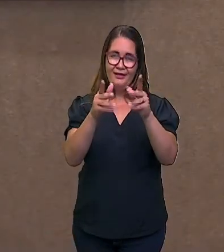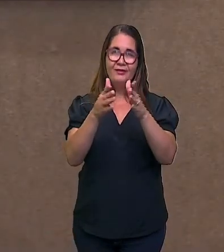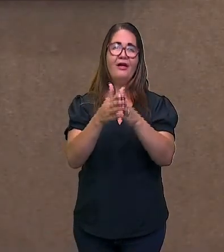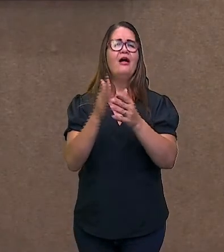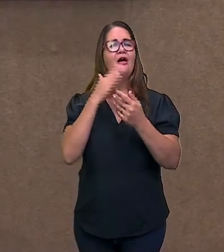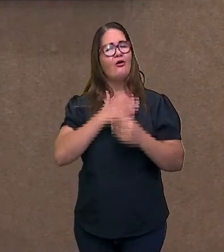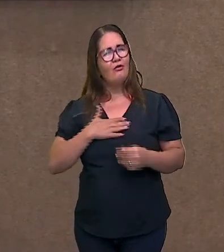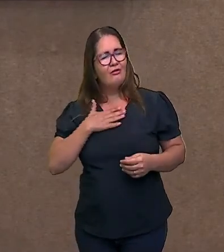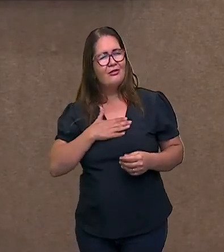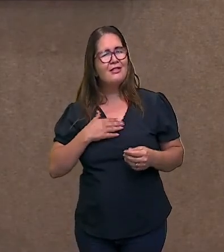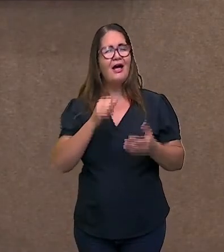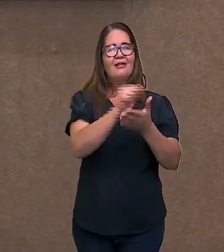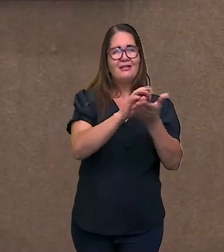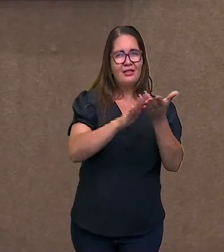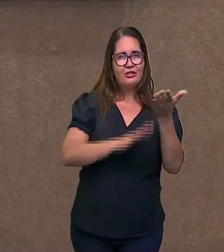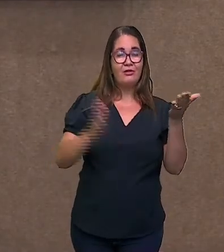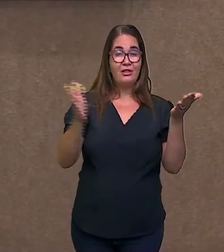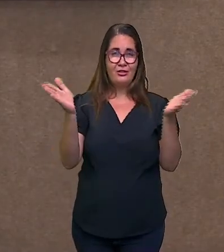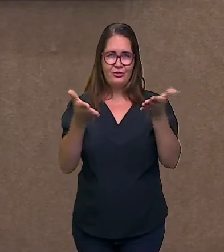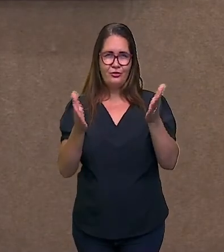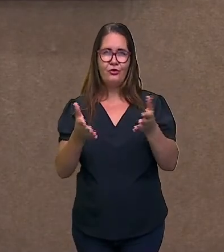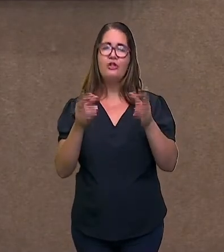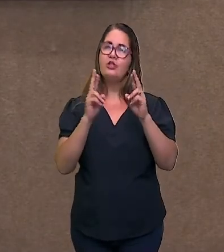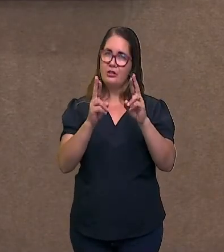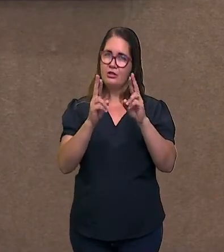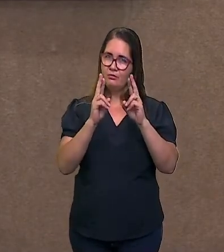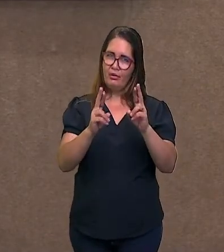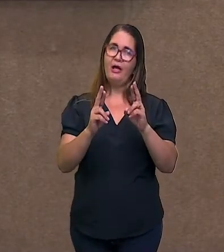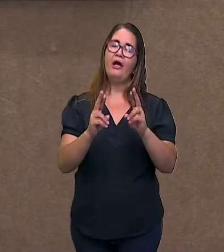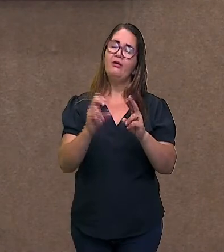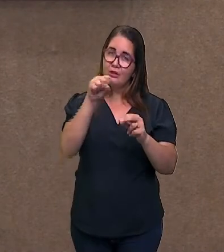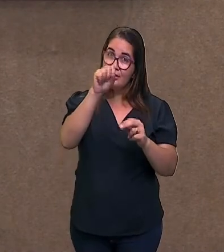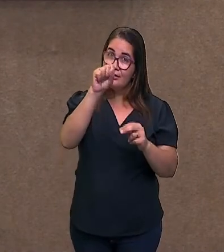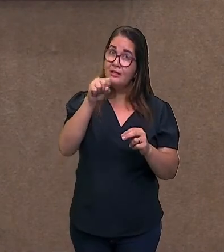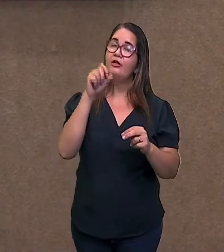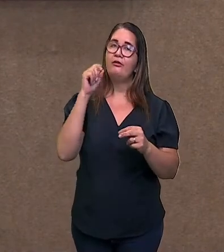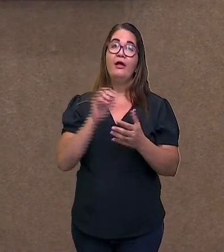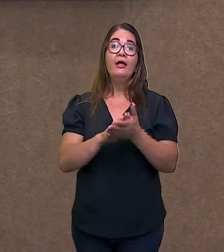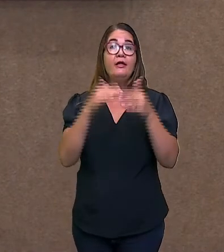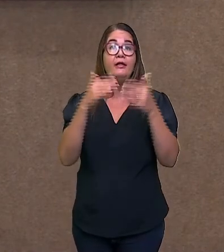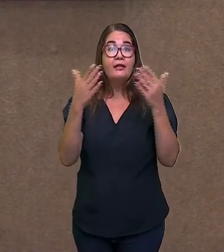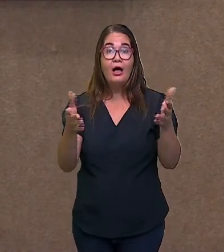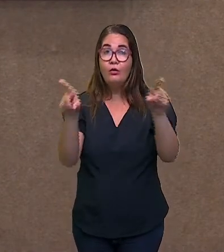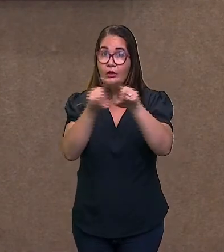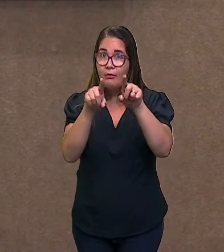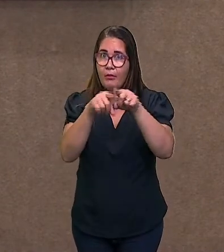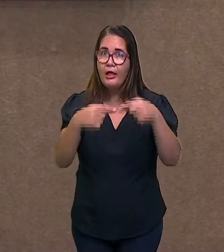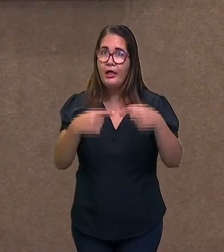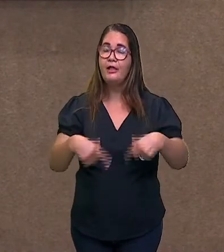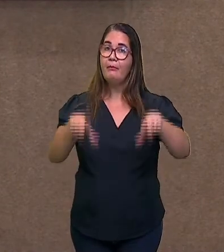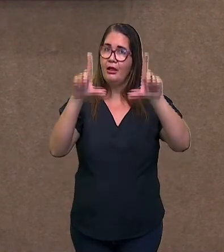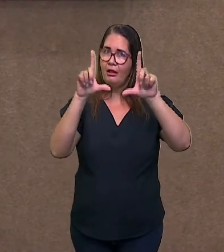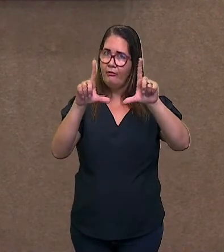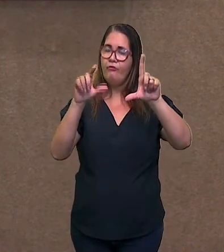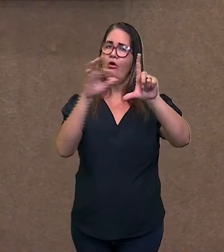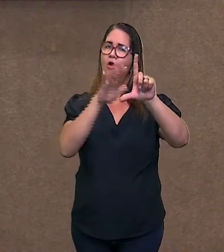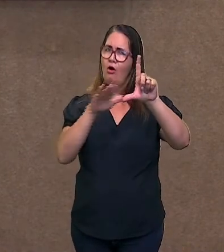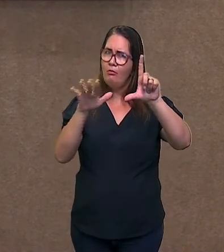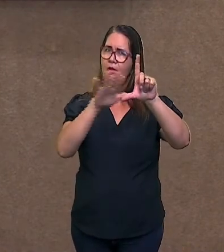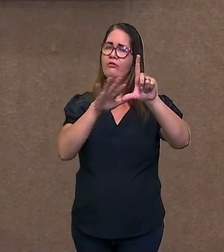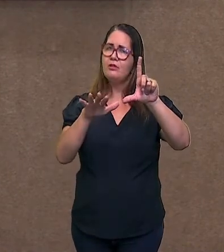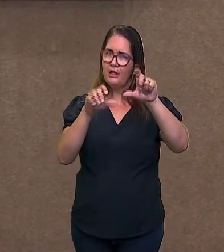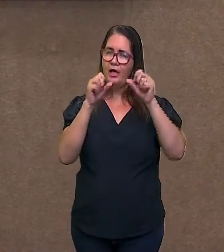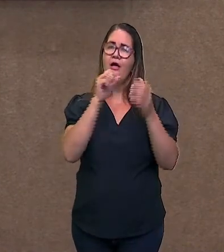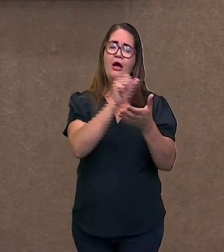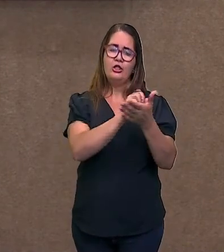gostaram das atividades de hoje? Espero que sim. E não se esqueçam, gente, que lá na plataforma terão várias atividades para